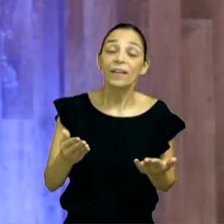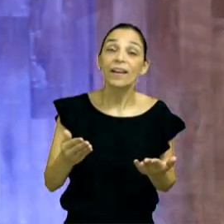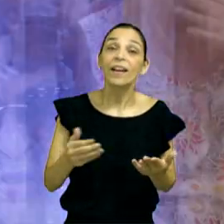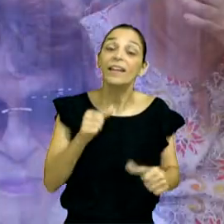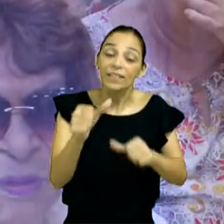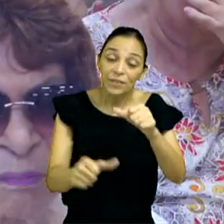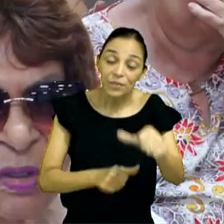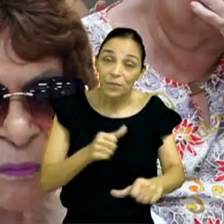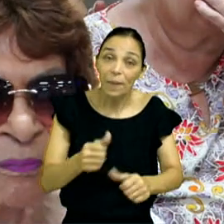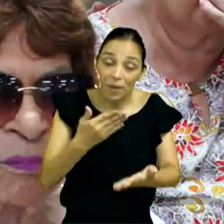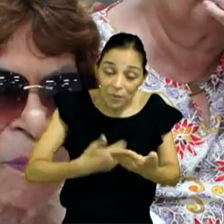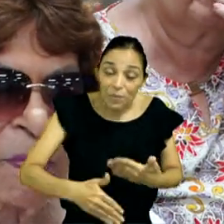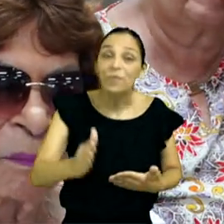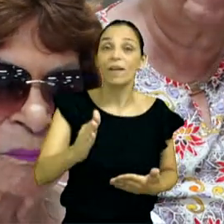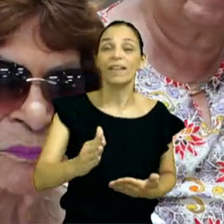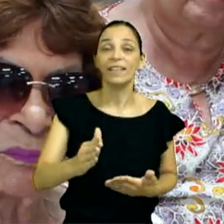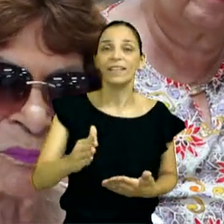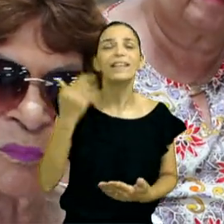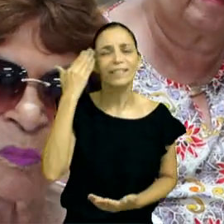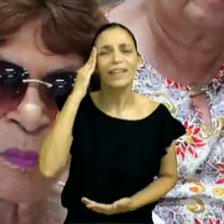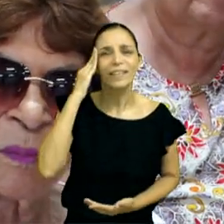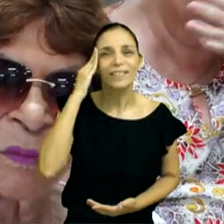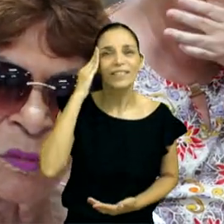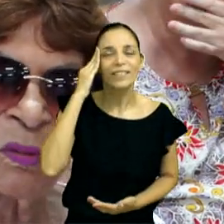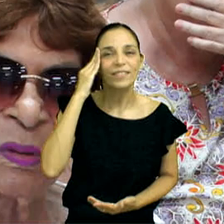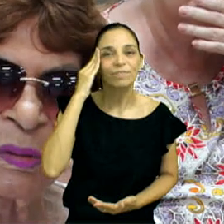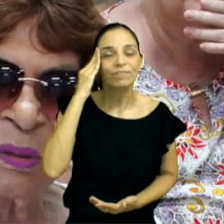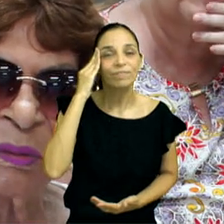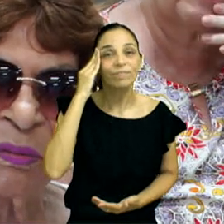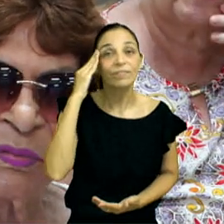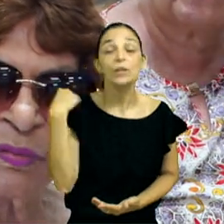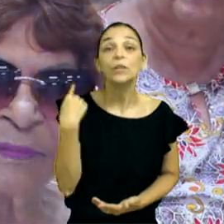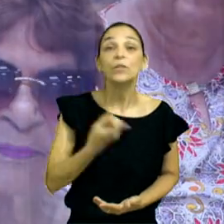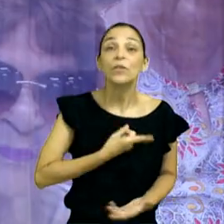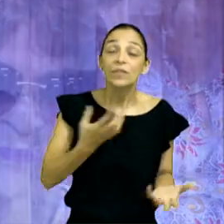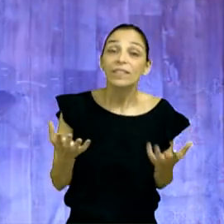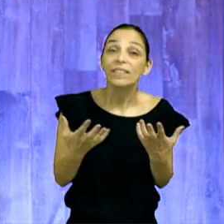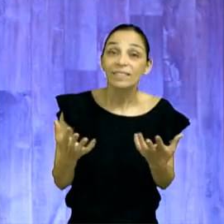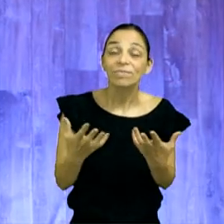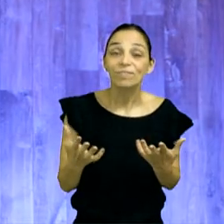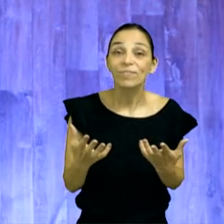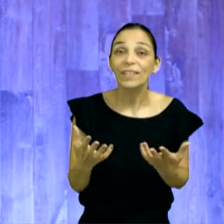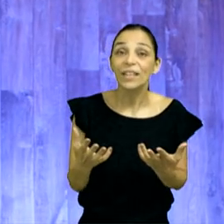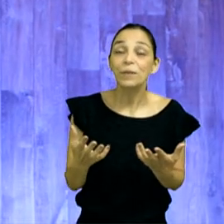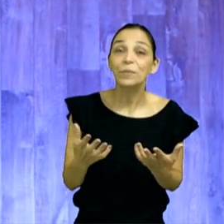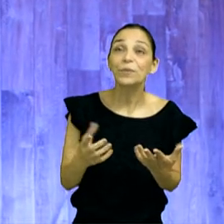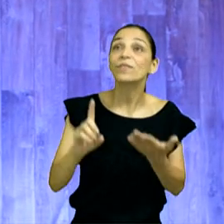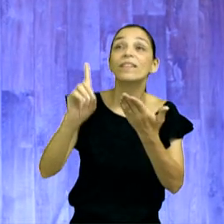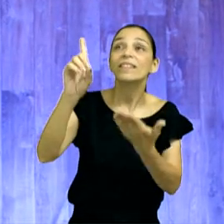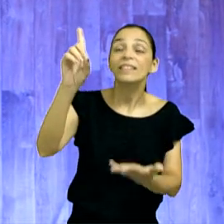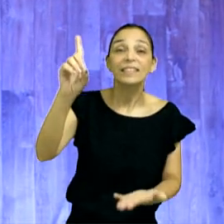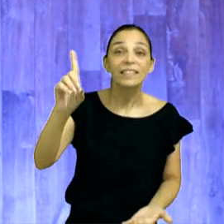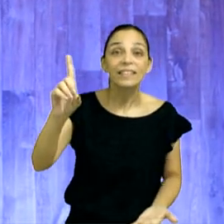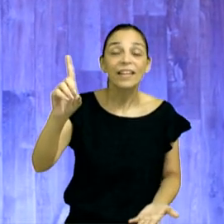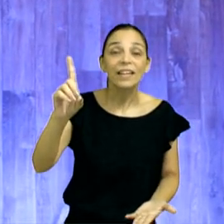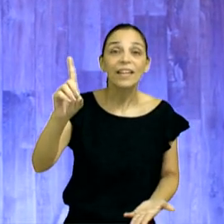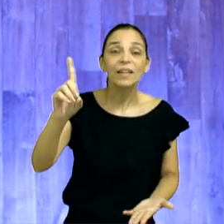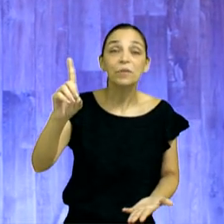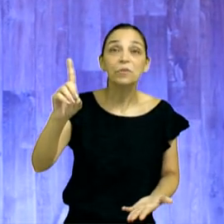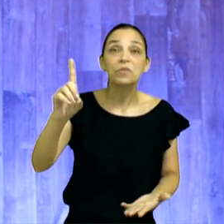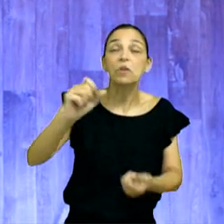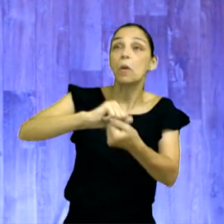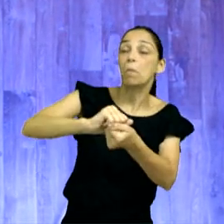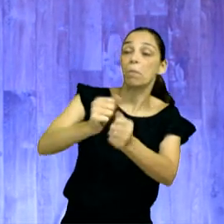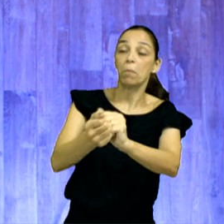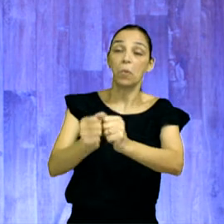está bem? Deu para entender, amados? Então a gente quer, um Deus, quer moldar Deus do